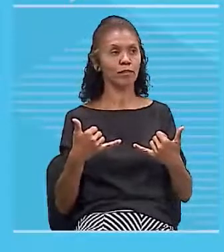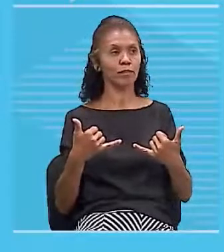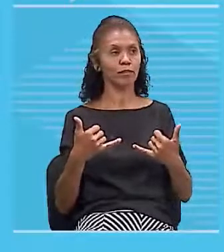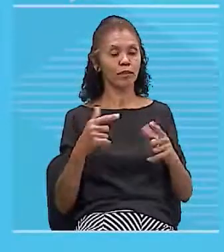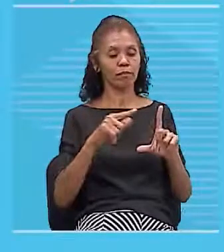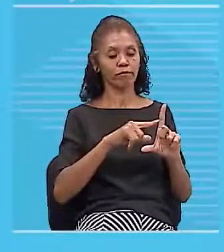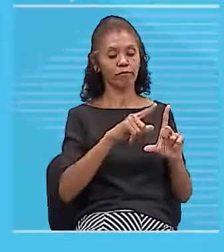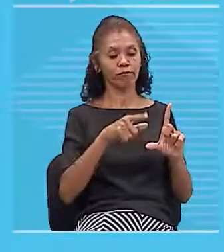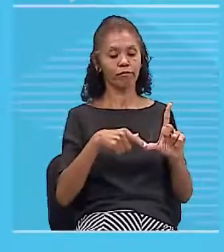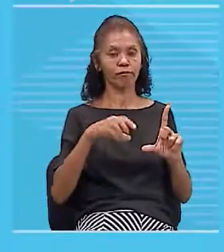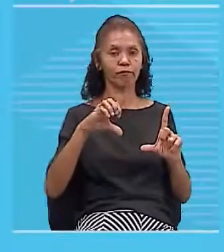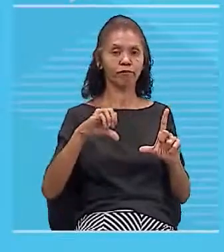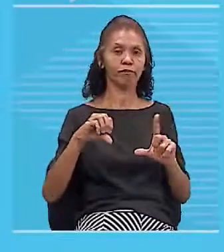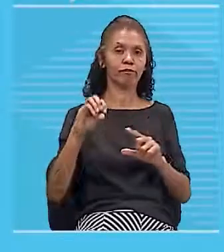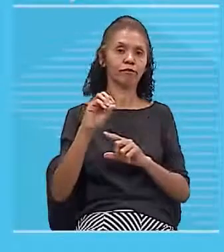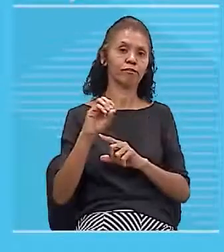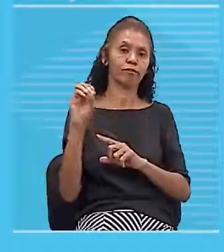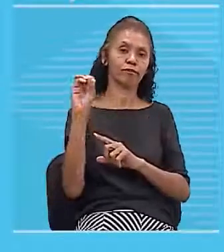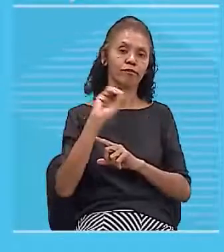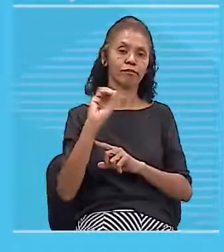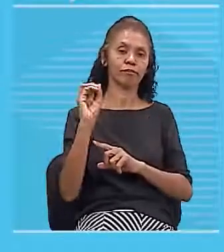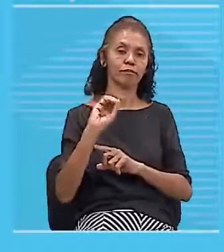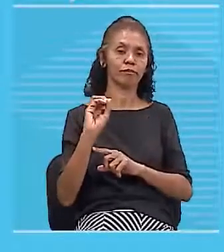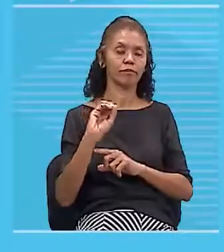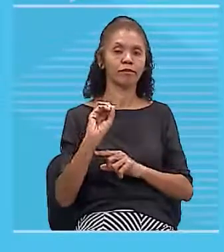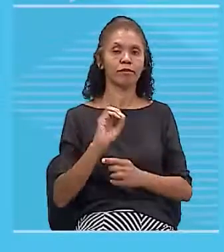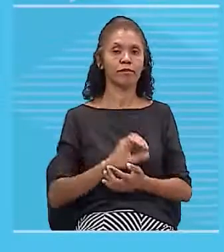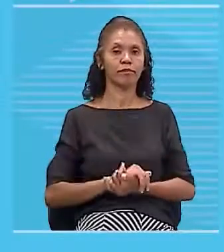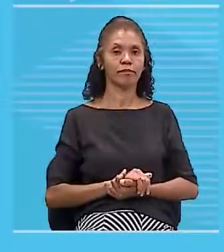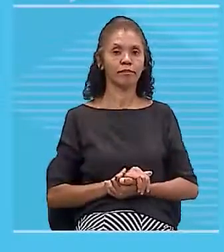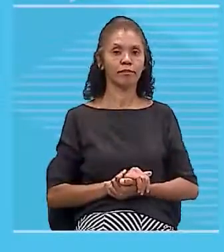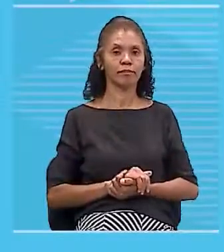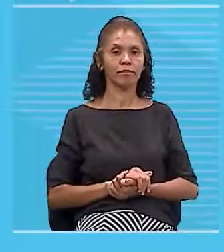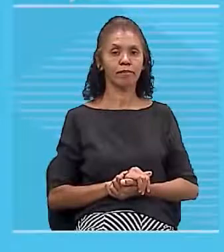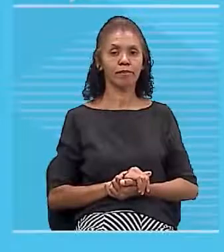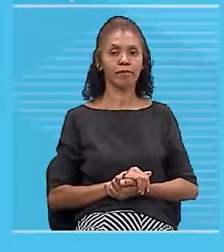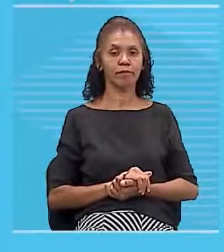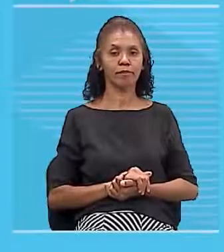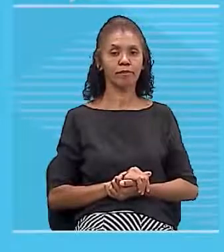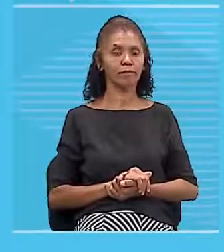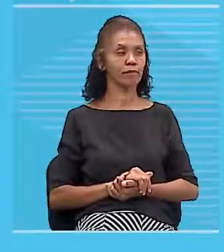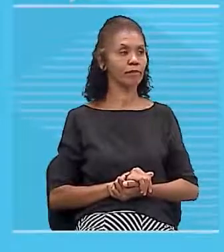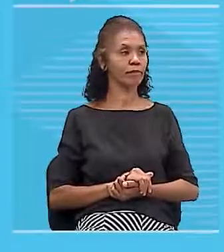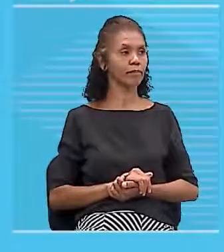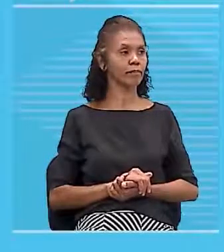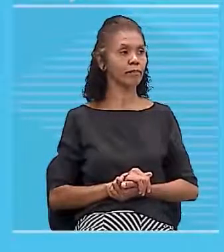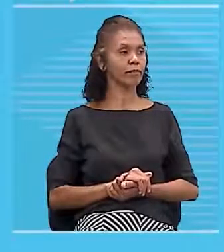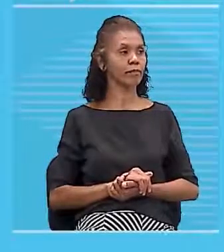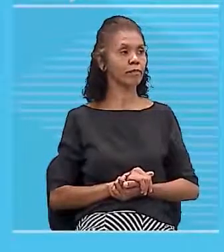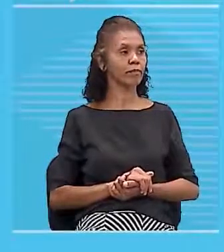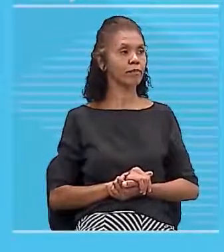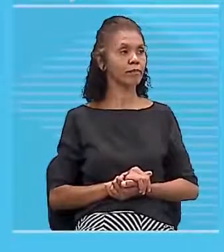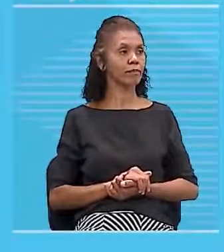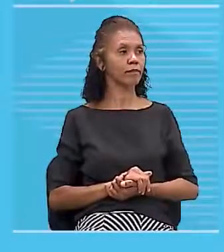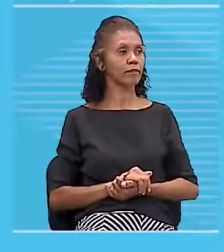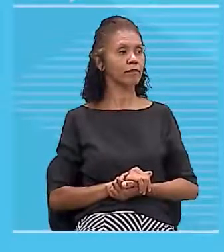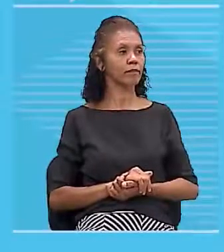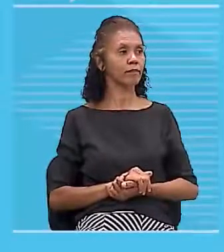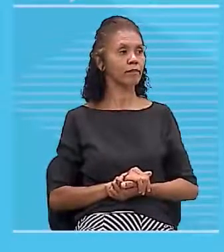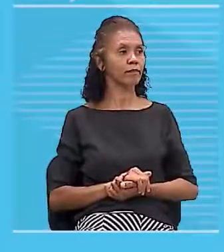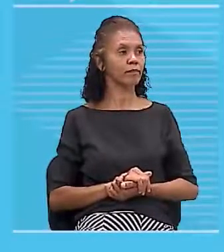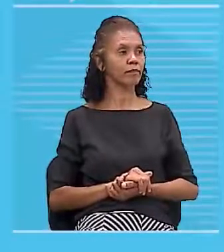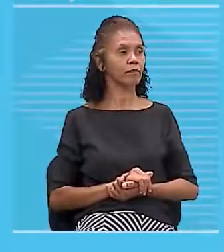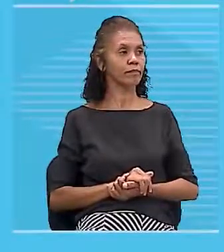ângulo de 90 graus é formando um ângulo de 90 um ângulo reto né e também não aponta